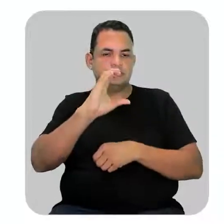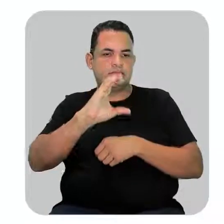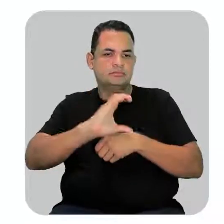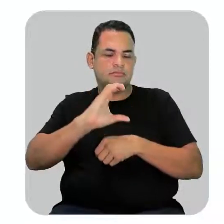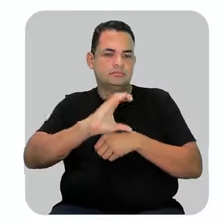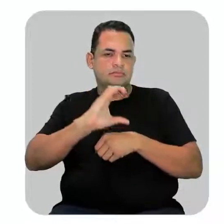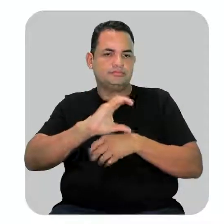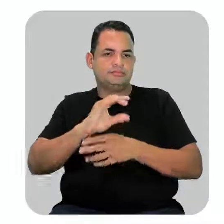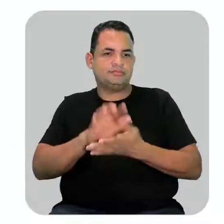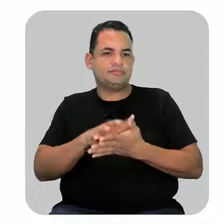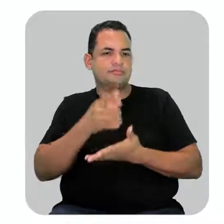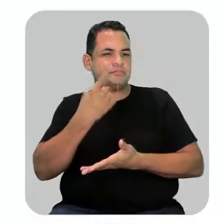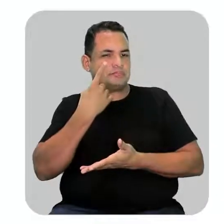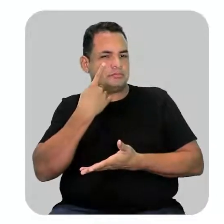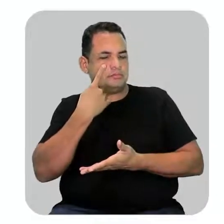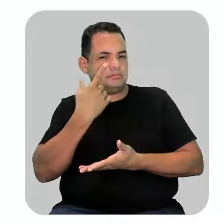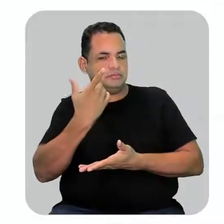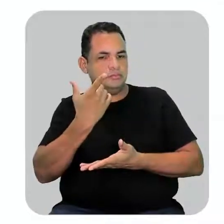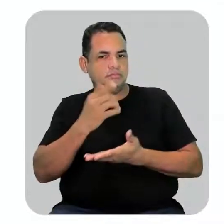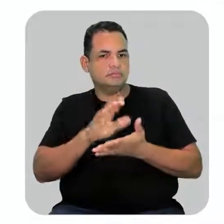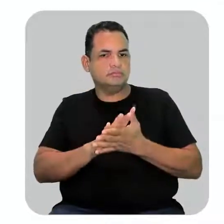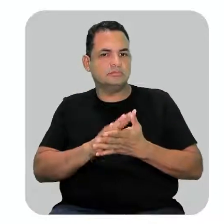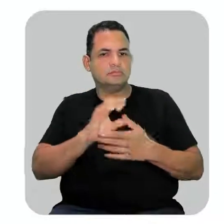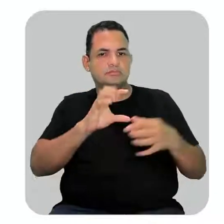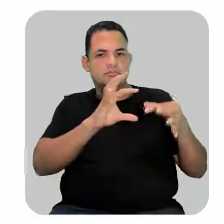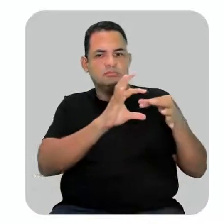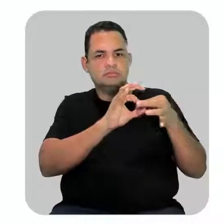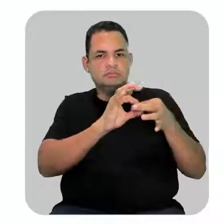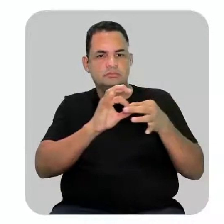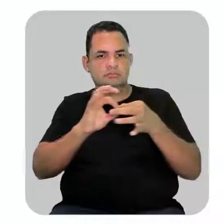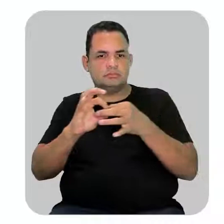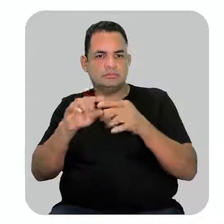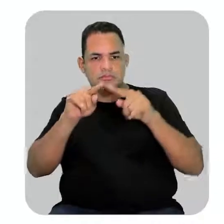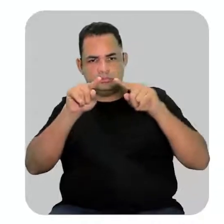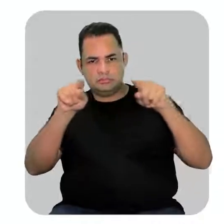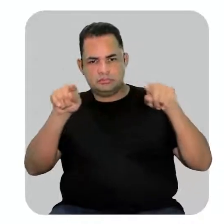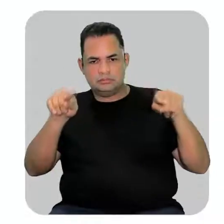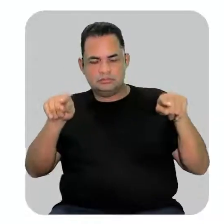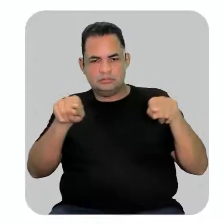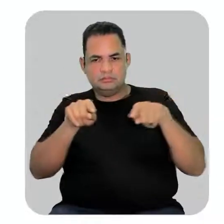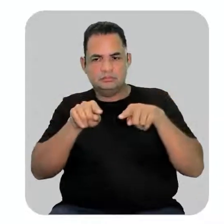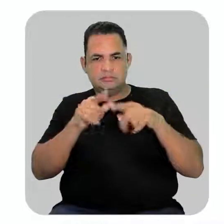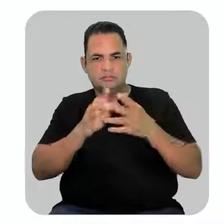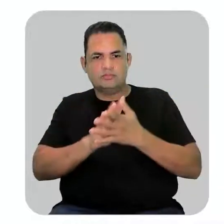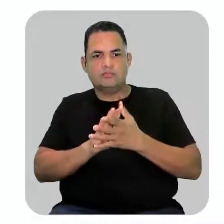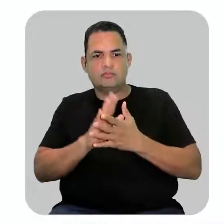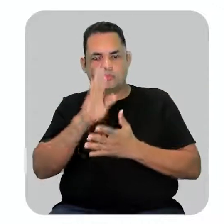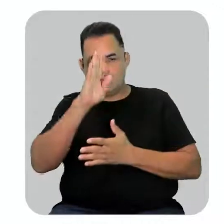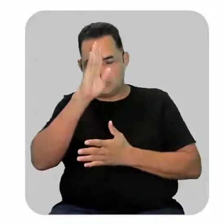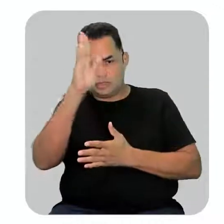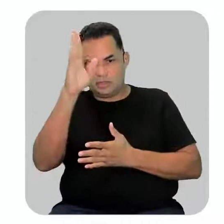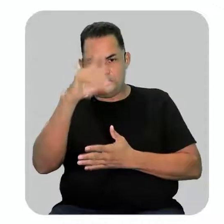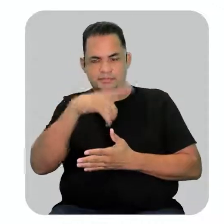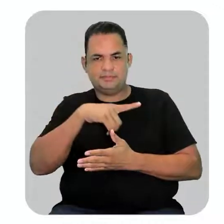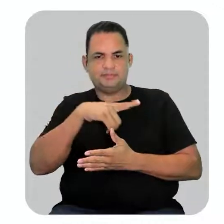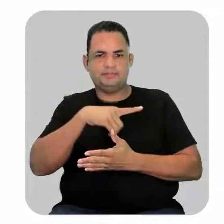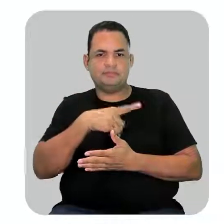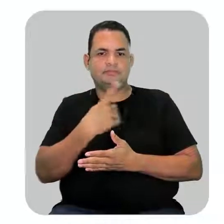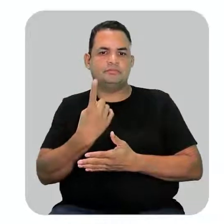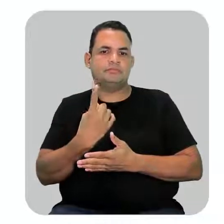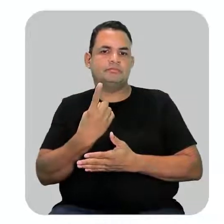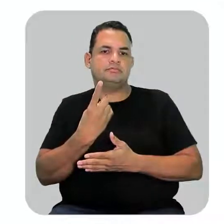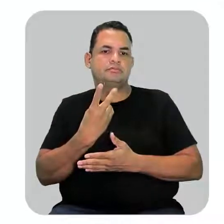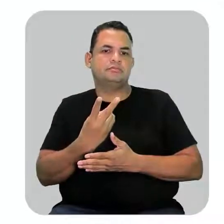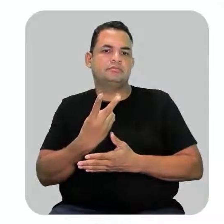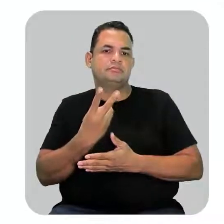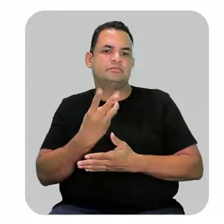Observe que se a gente fizesse a cadeia carbônica sendo essa daqui como a principal, eu teria 1,